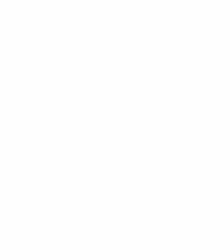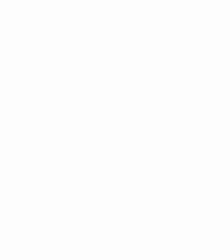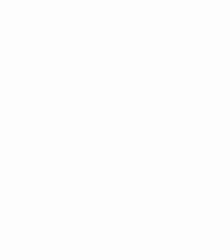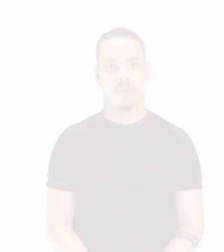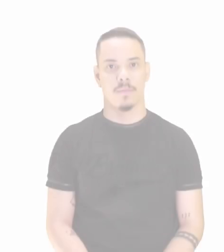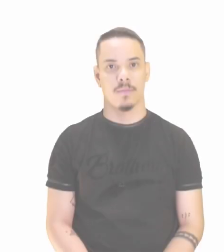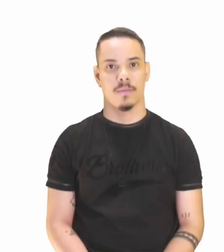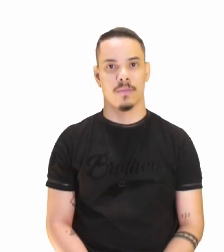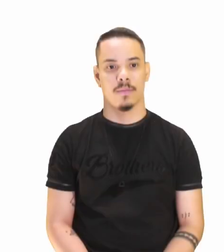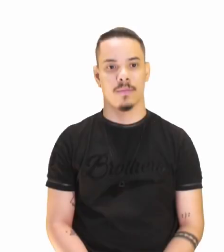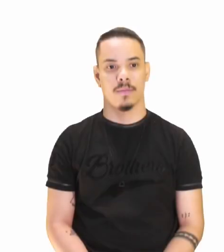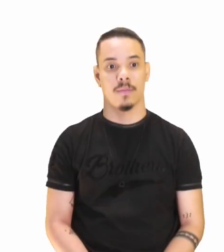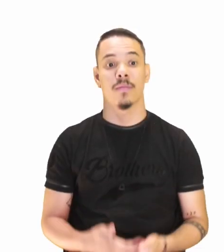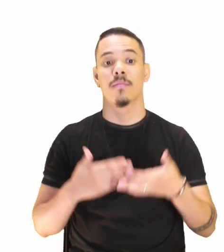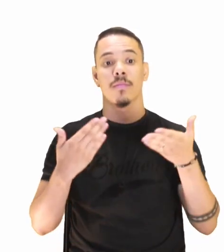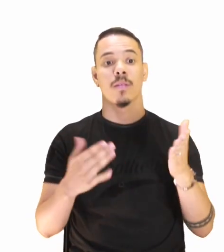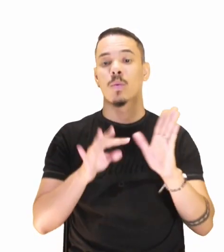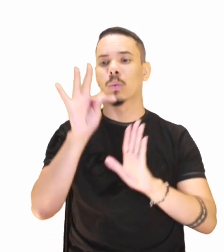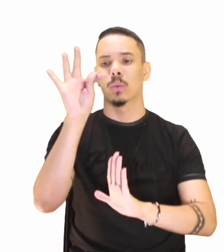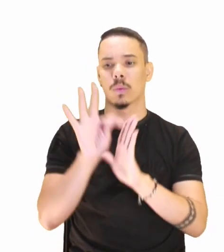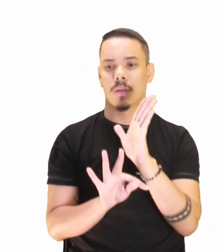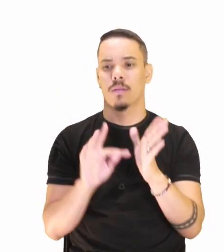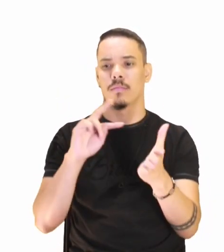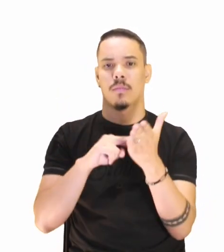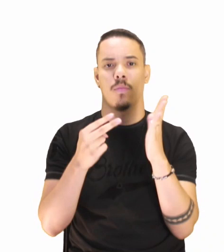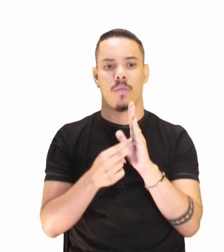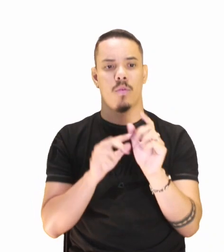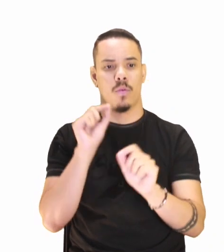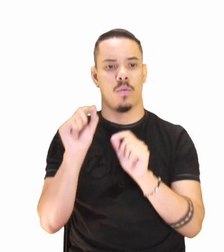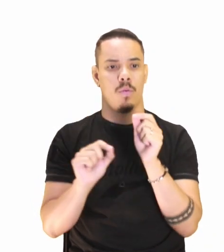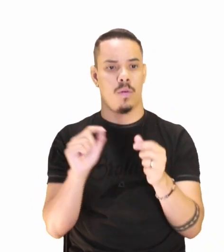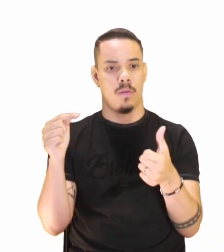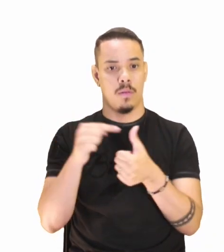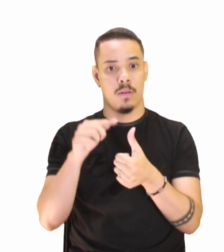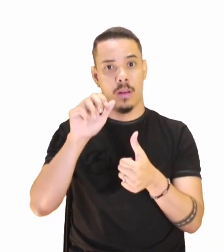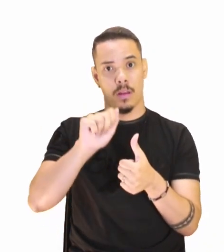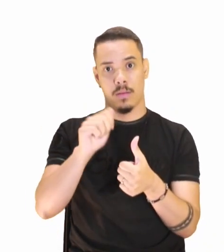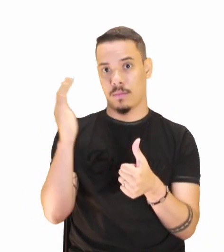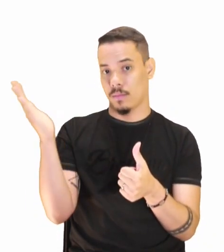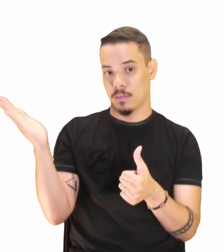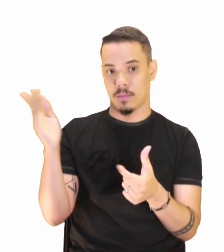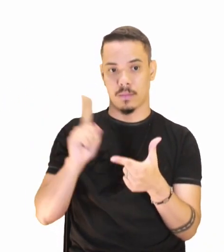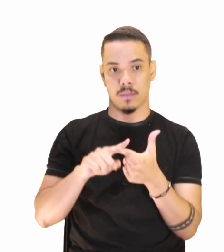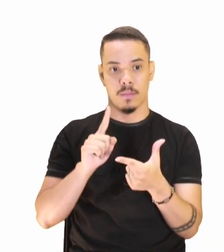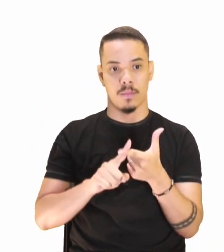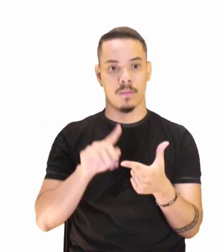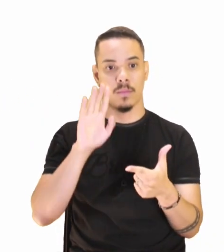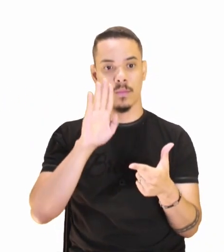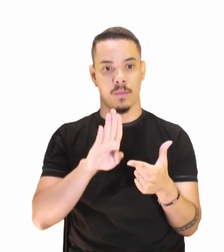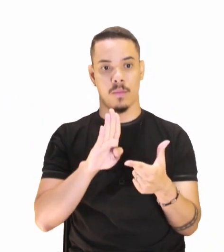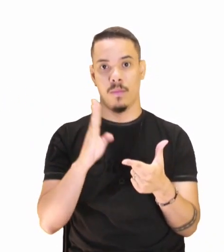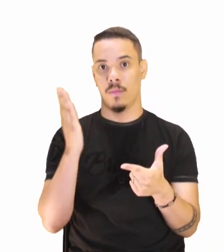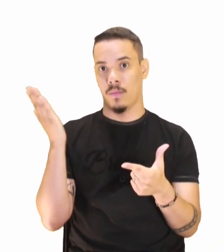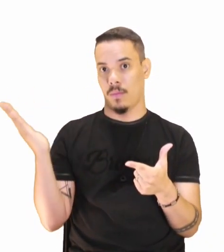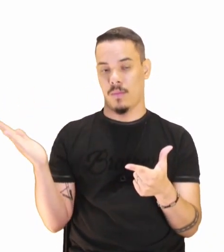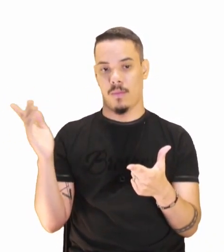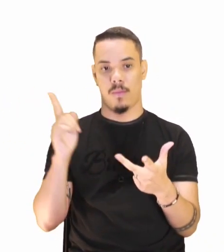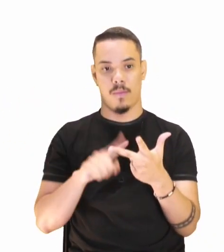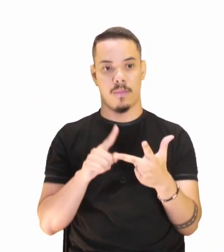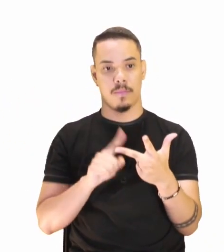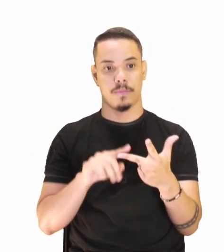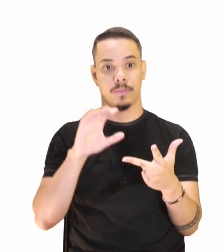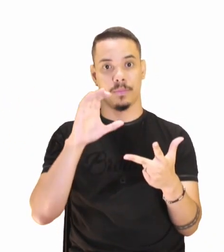modernismo, B, ao condoreirismo, C, ao arcadismo,